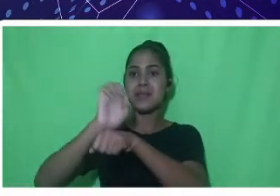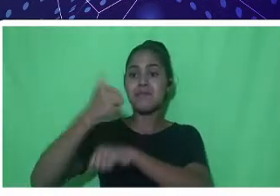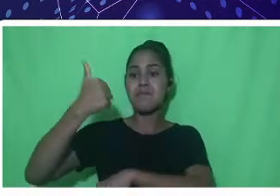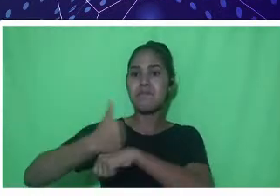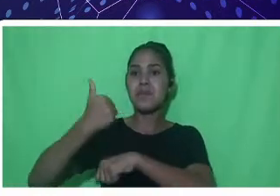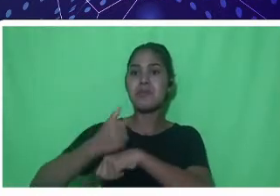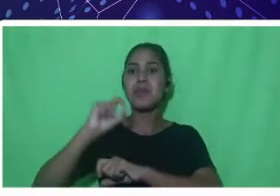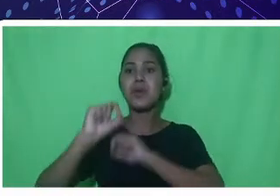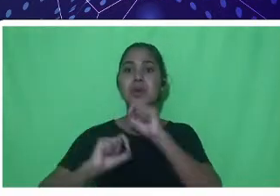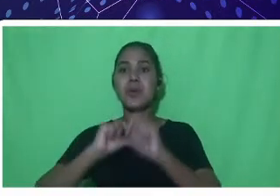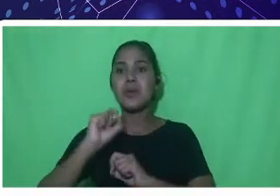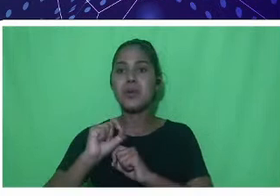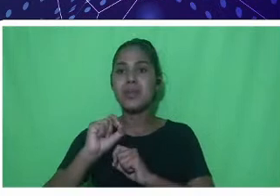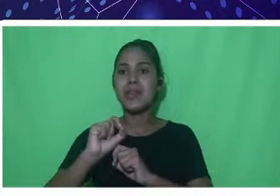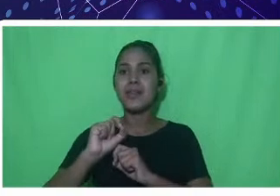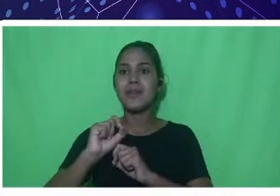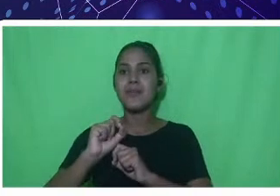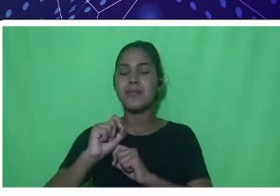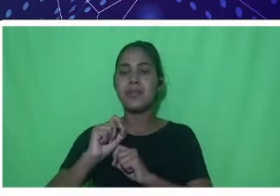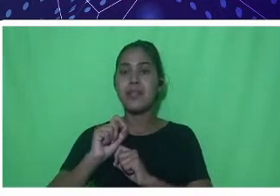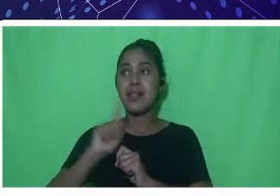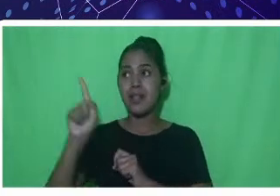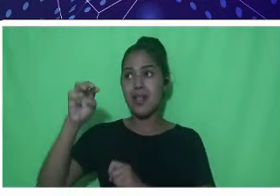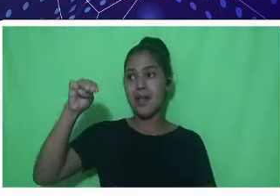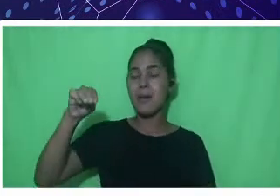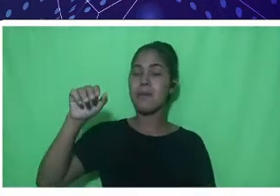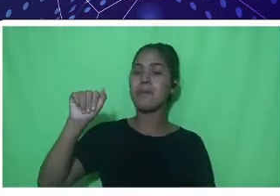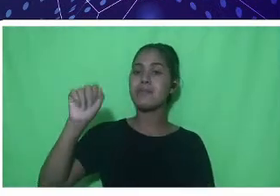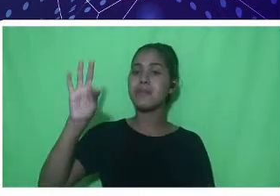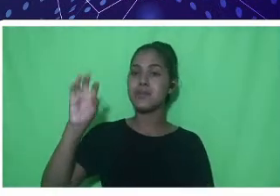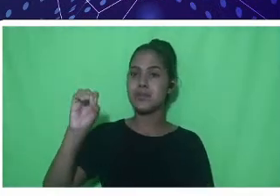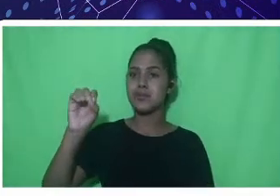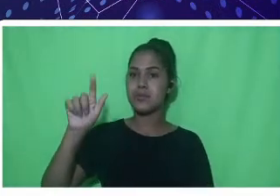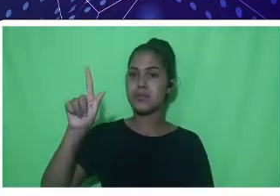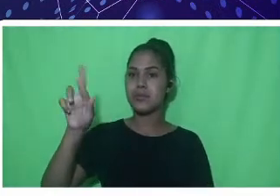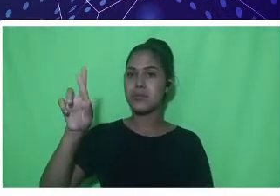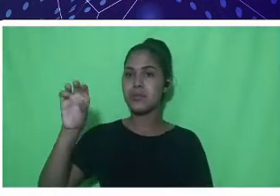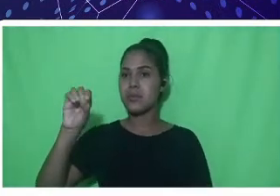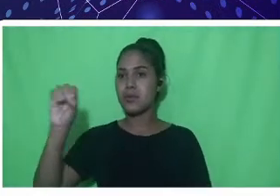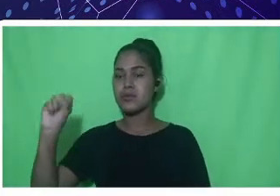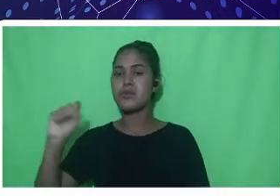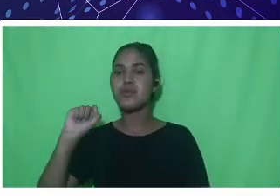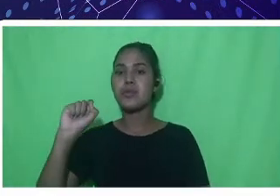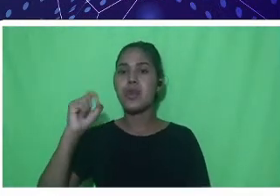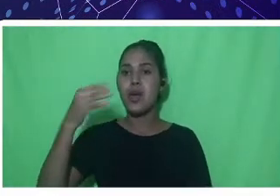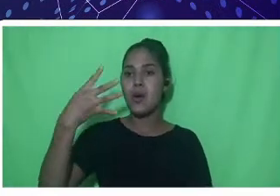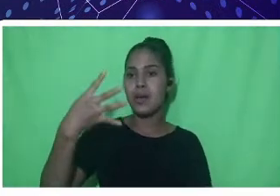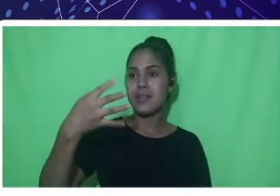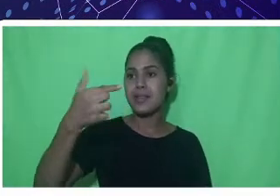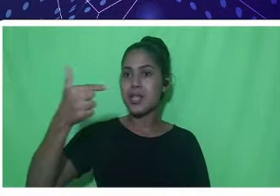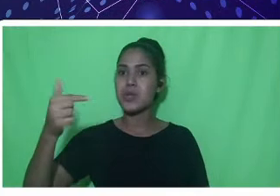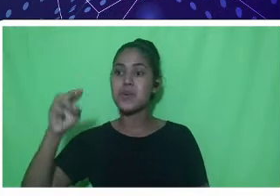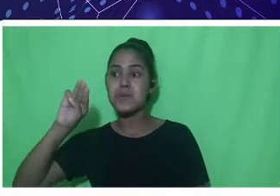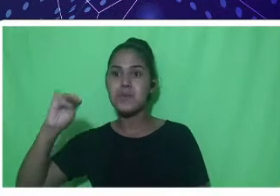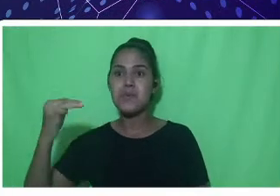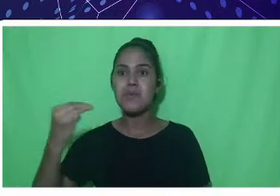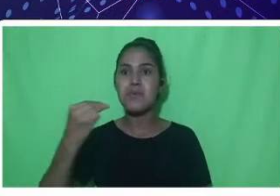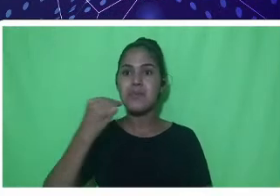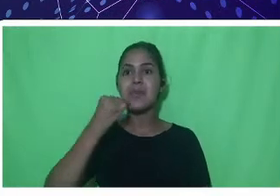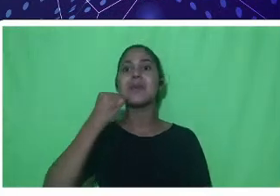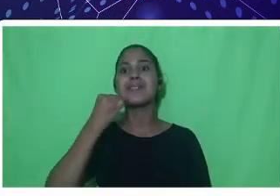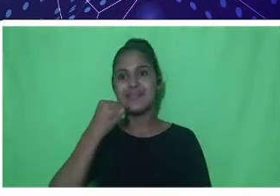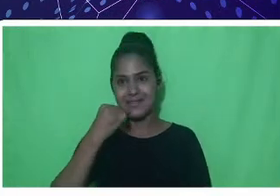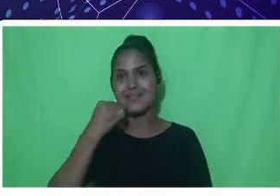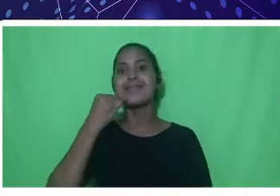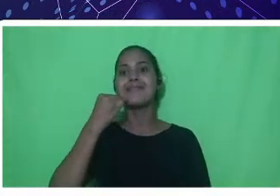42 mil toneladas, ou seja, Rondônia hoje produz mais da metade do que o segundo